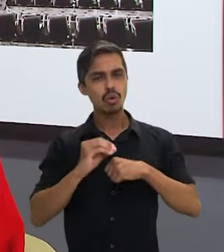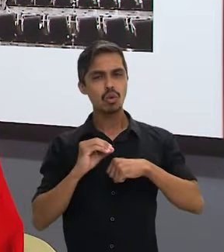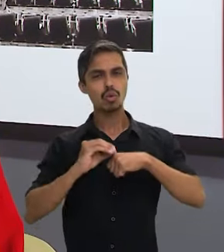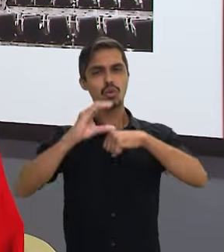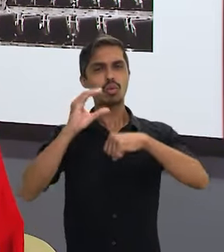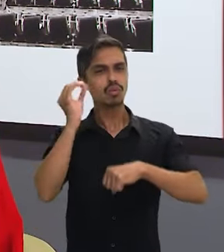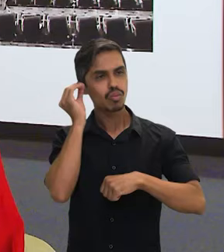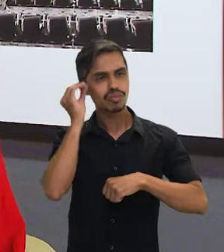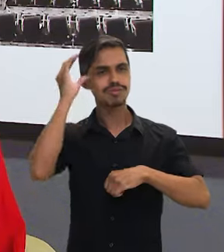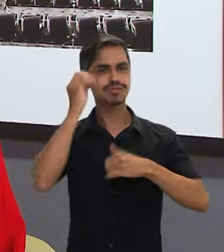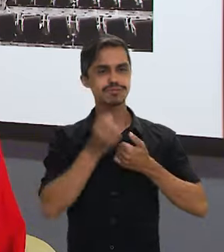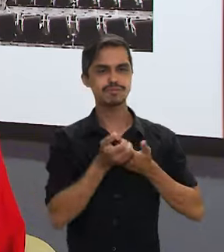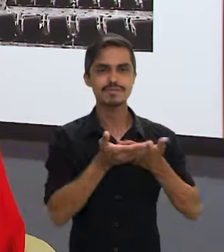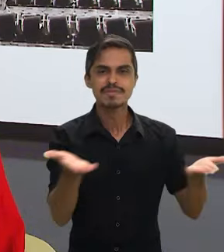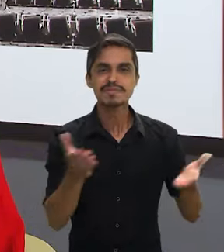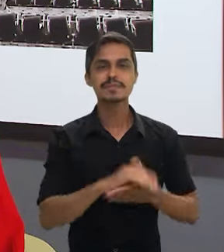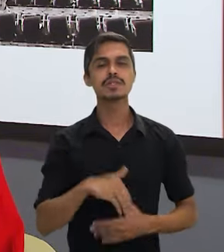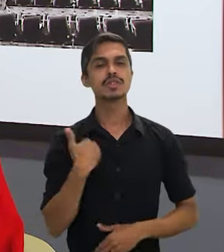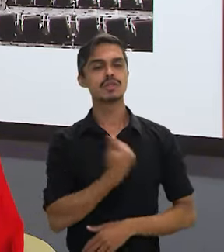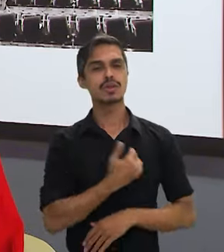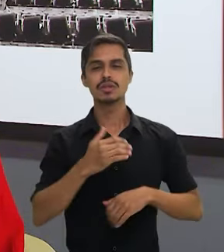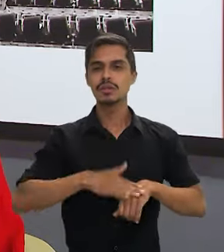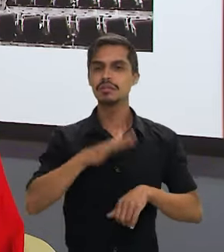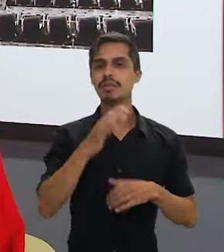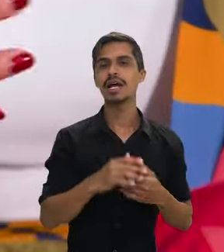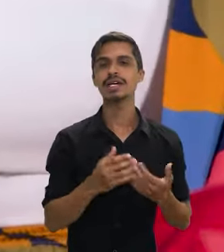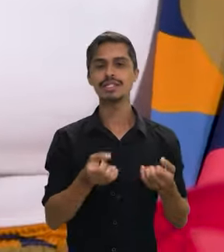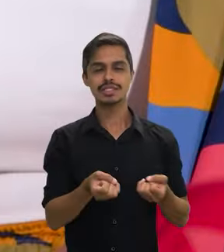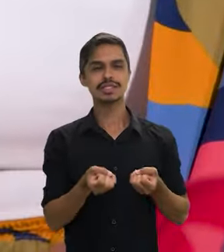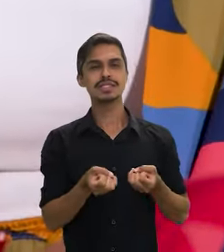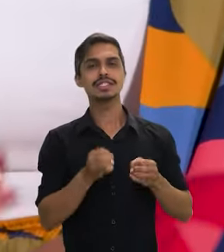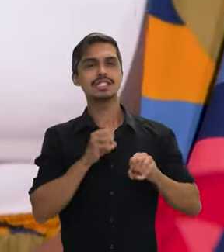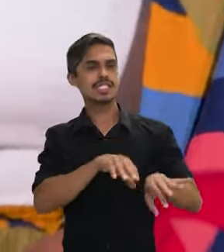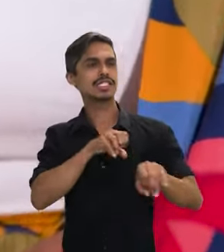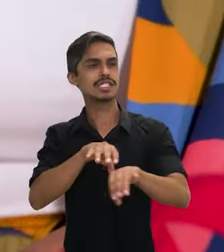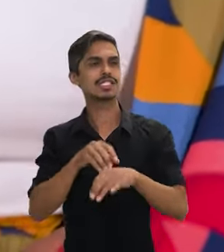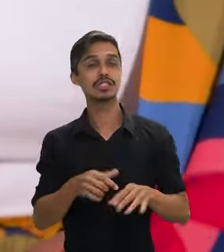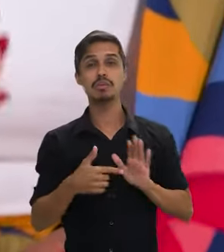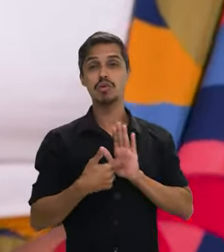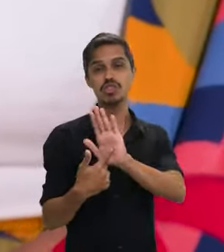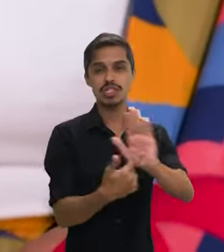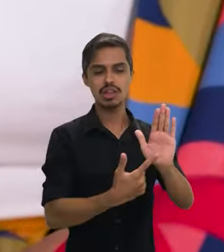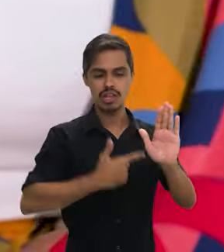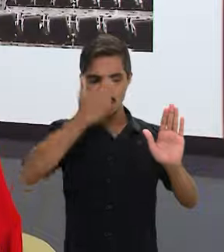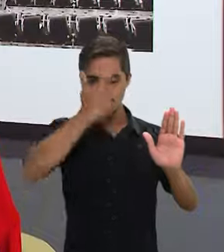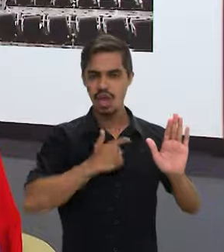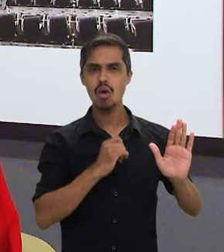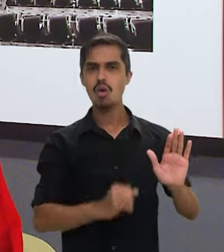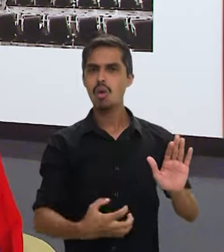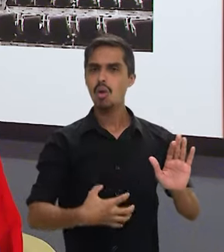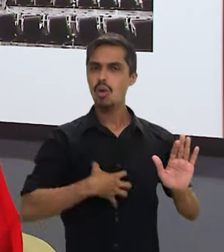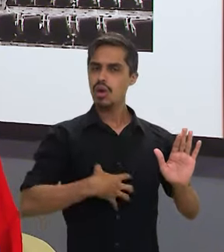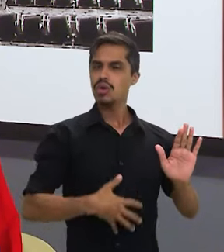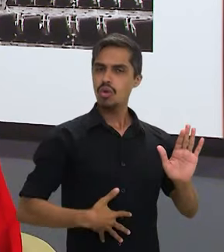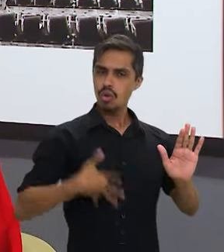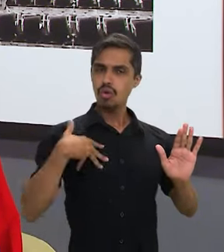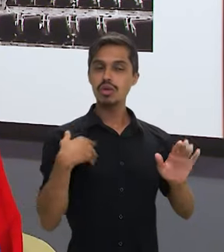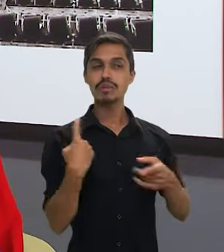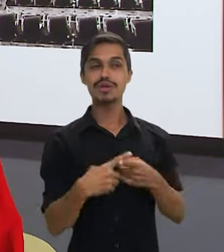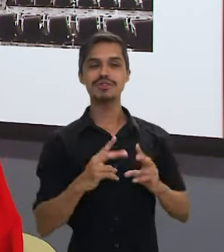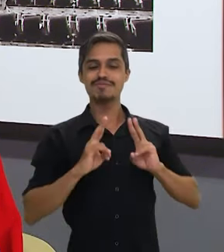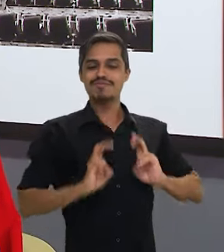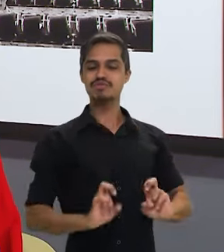as questões raciais, a importância que a gente possa, cada vez mais, também estar demonstrando esse orgulho, porque também é um ato político quando a gente se